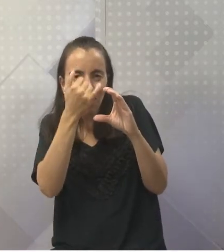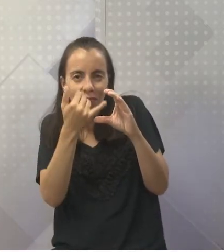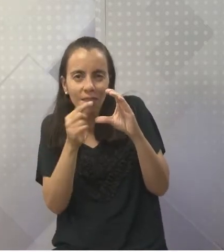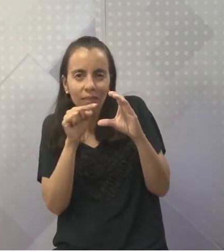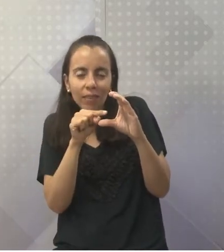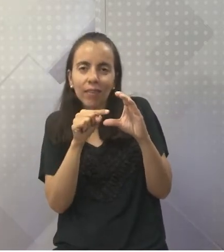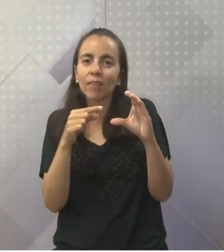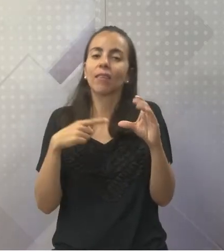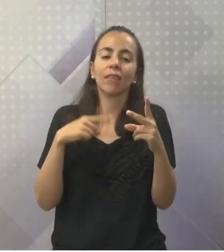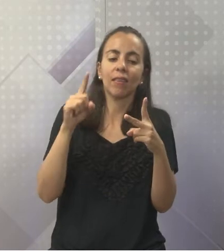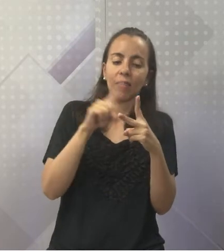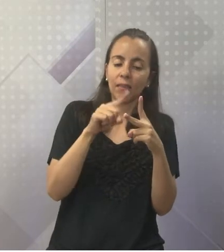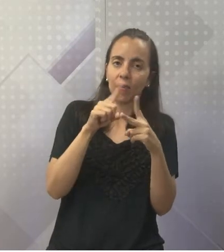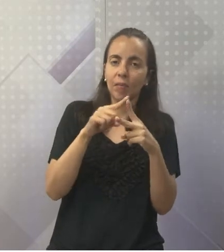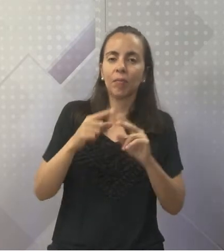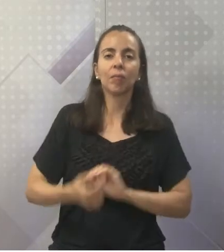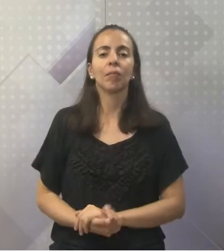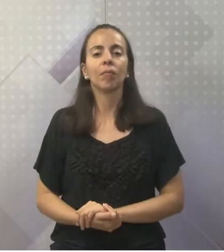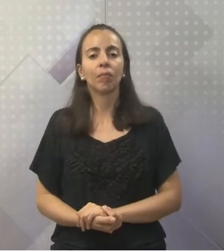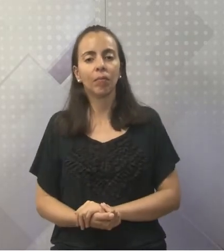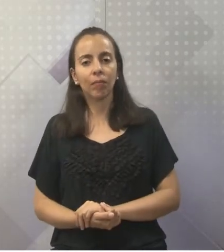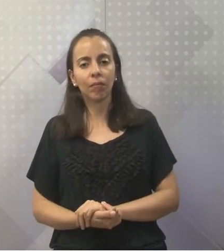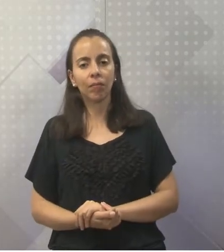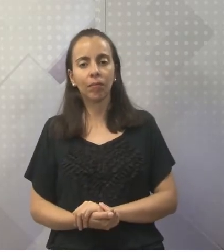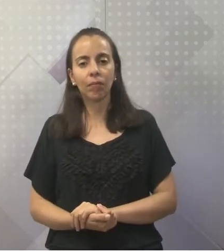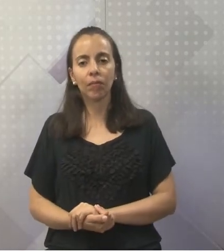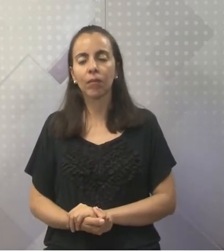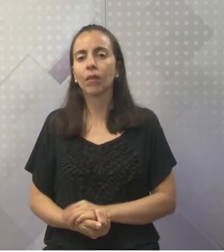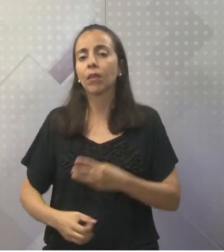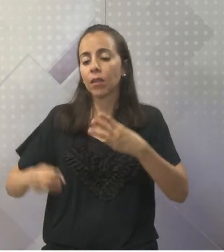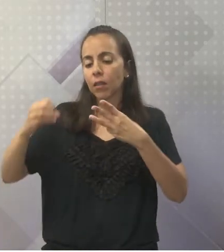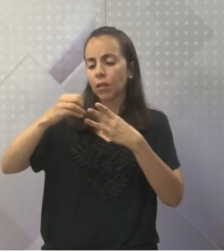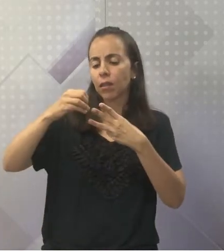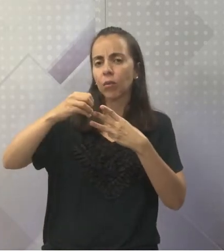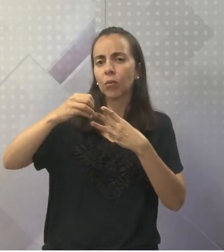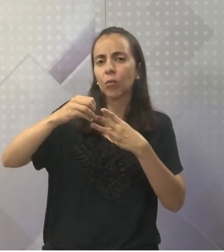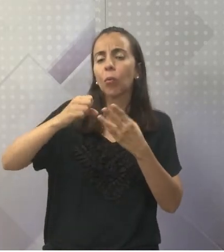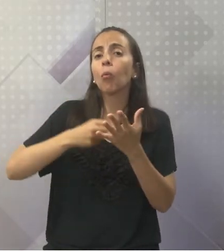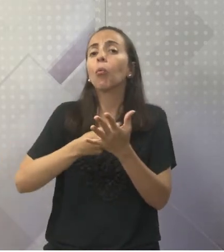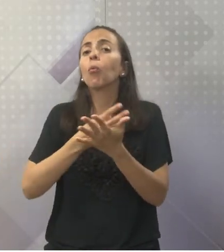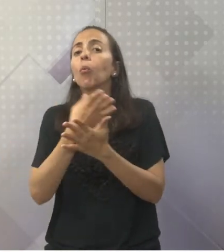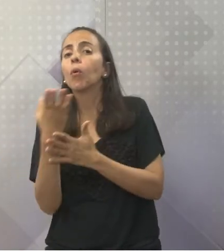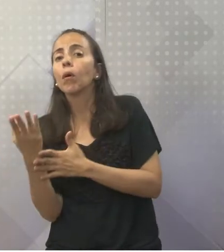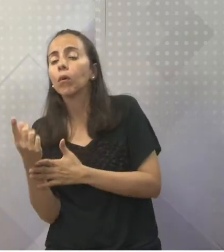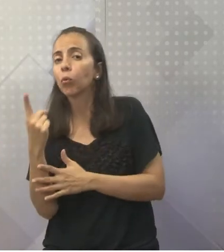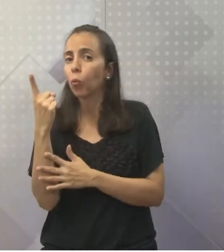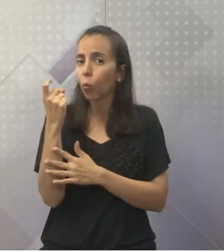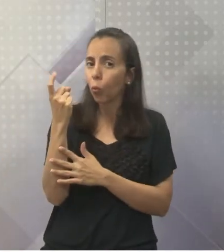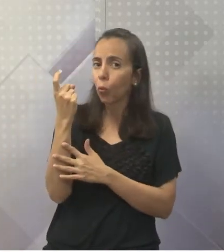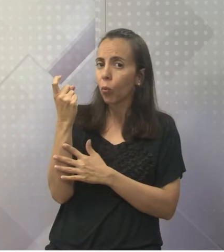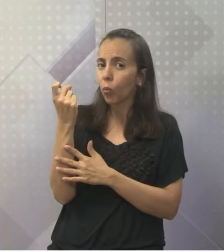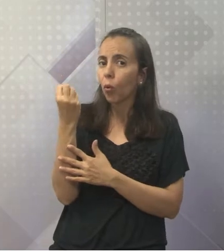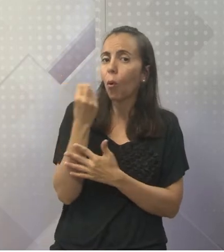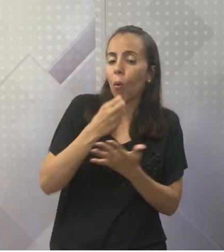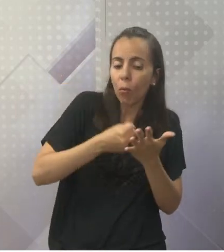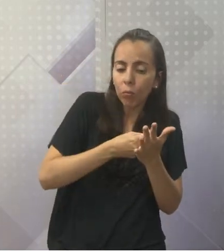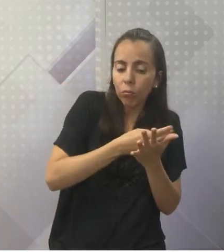eucariontes. Em relação ao número de células? São uni ou